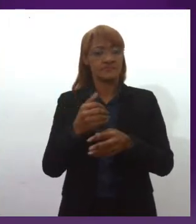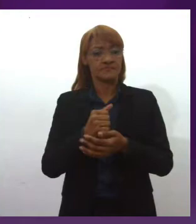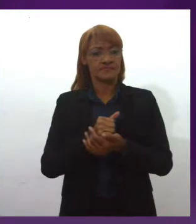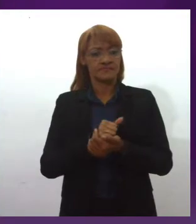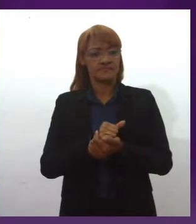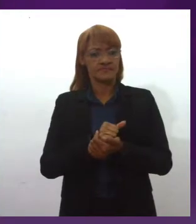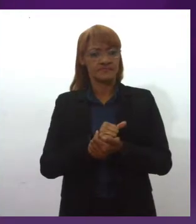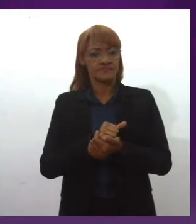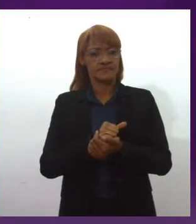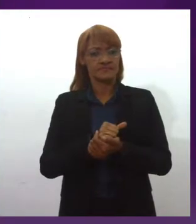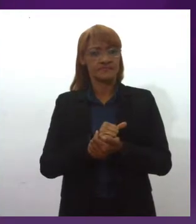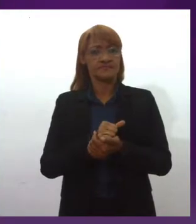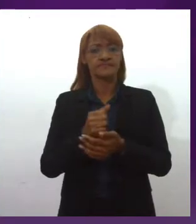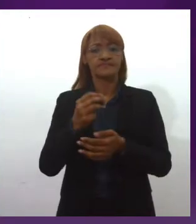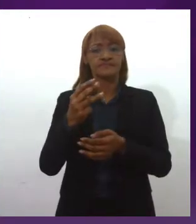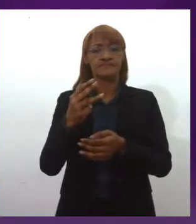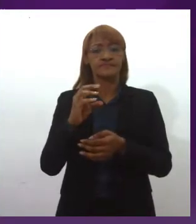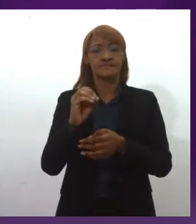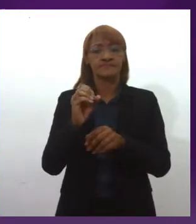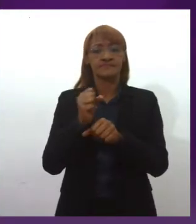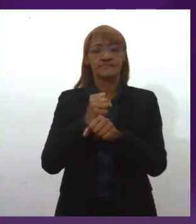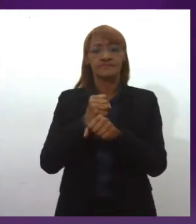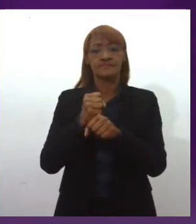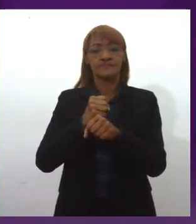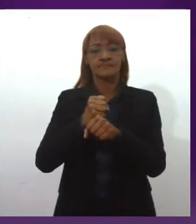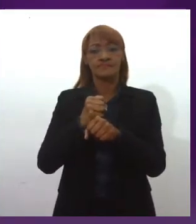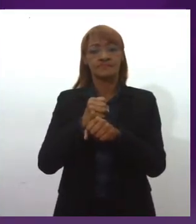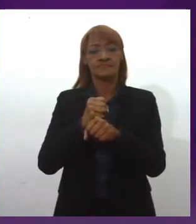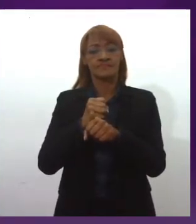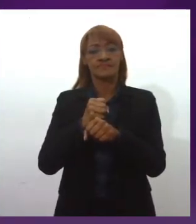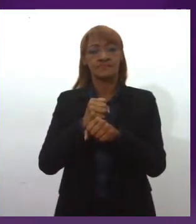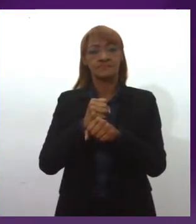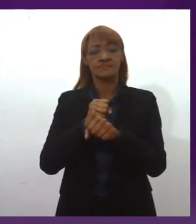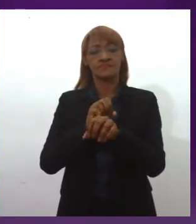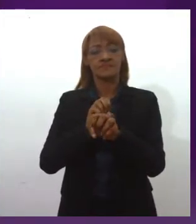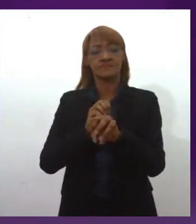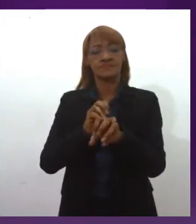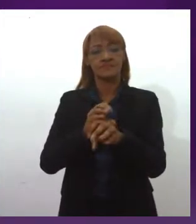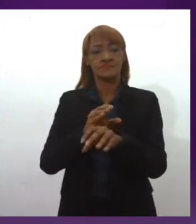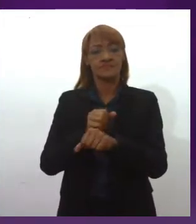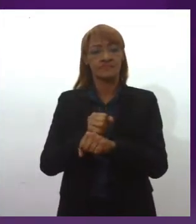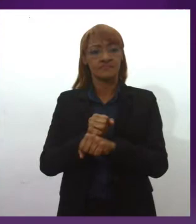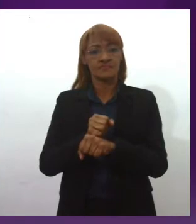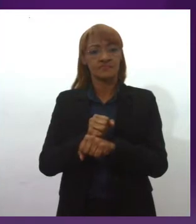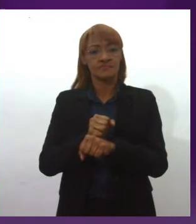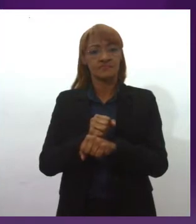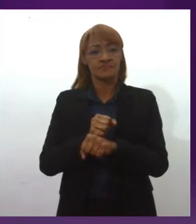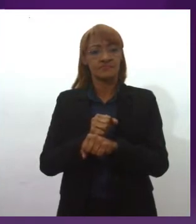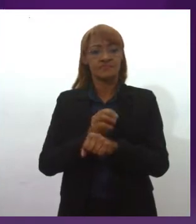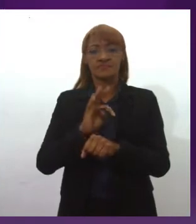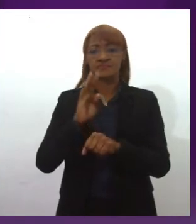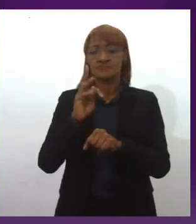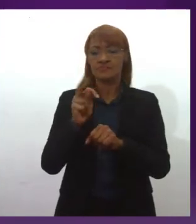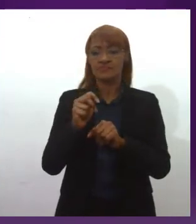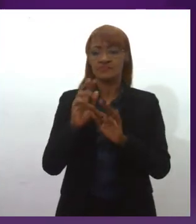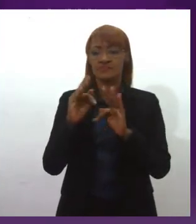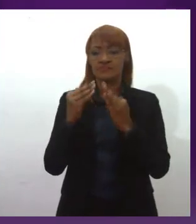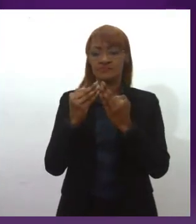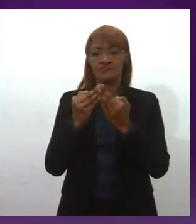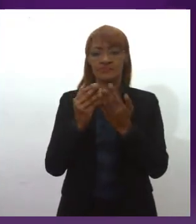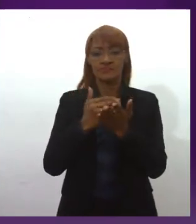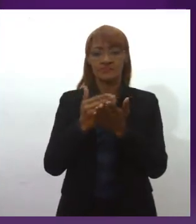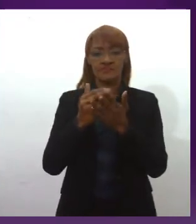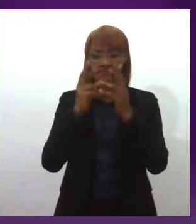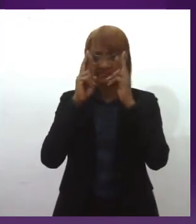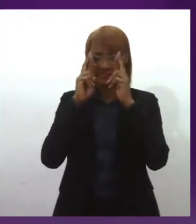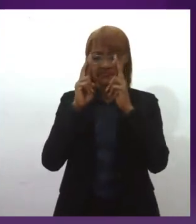Música Durante 30 anos de dedicação ao ensino, sua fama de professor austera impõe respeito até entre as famílias mais tradicionais da ilha.